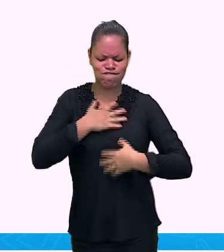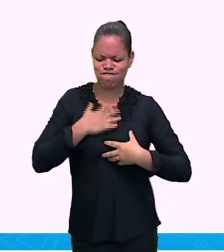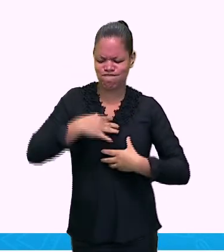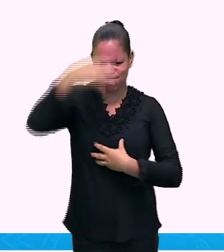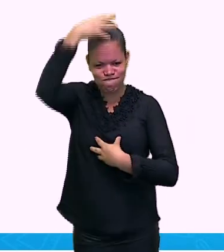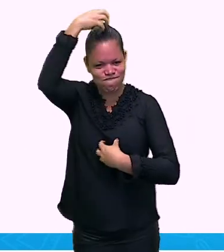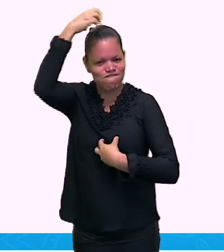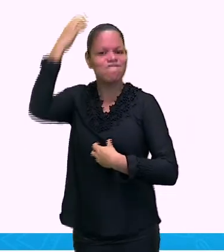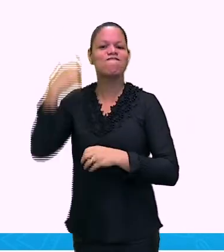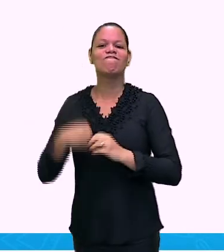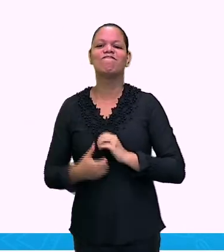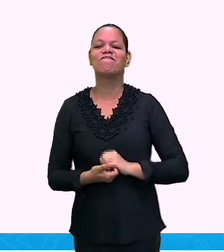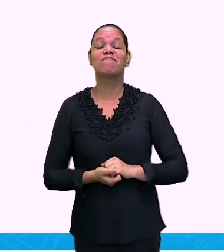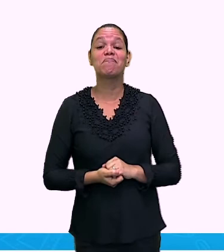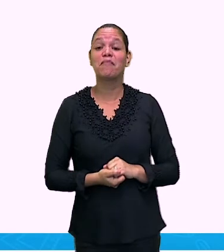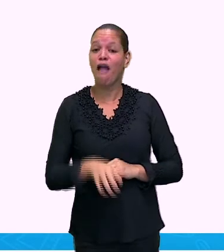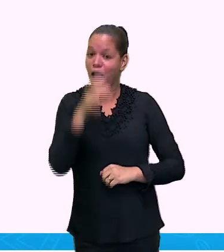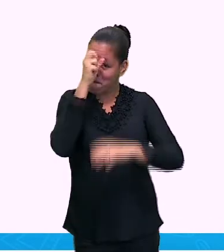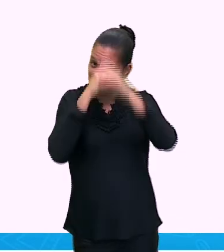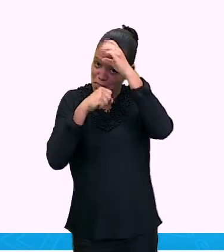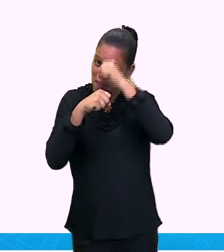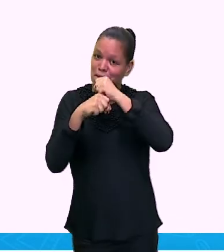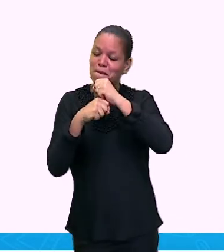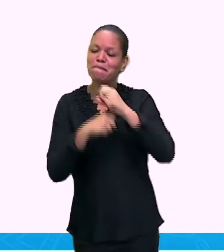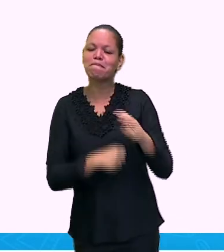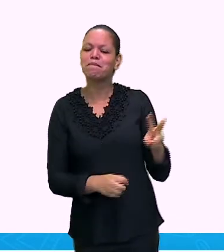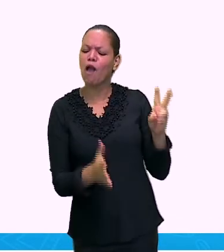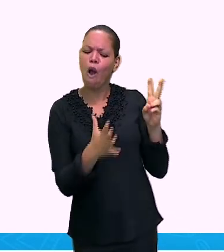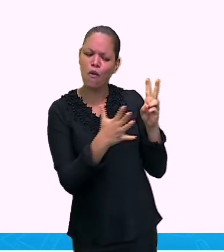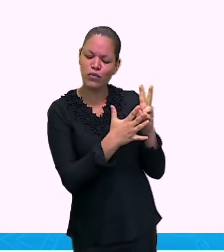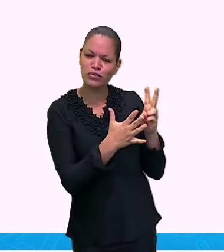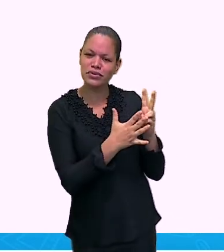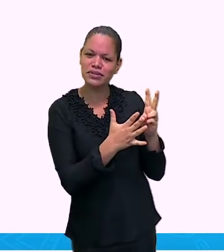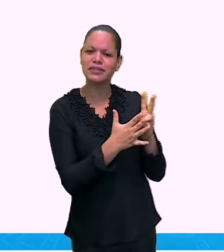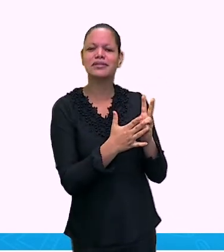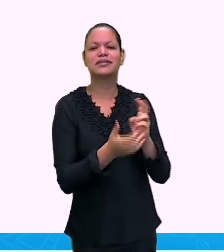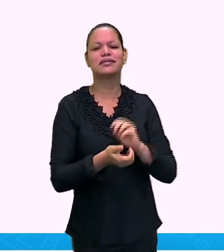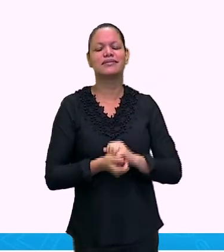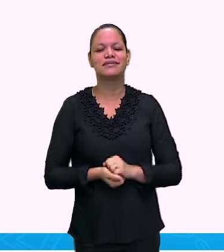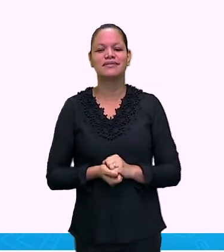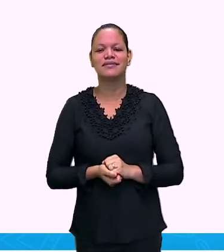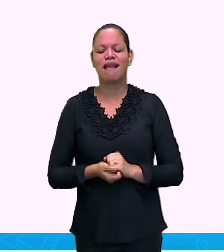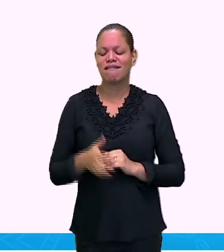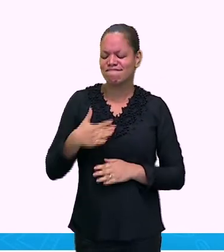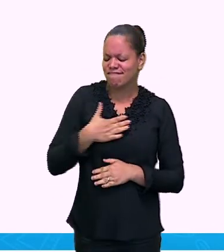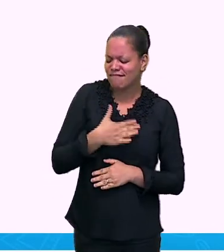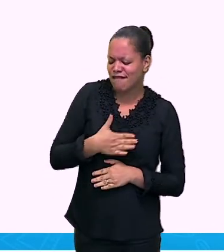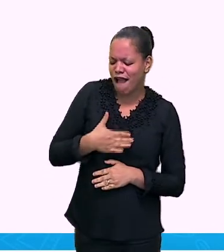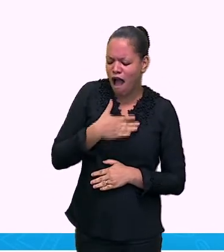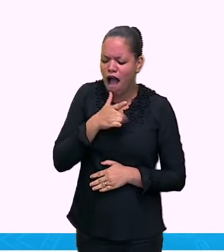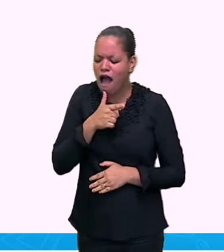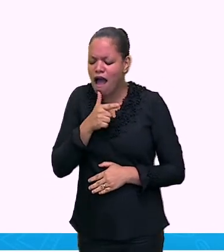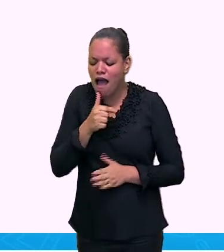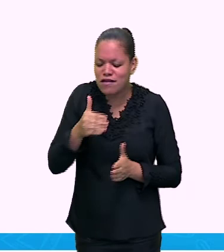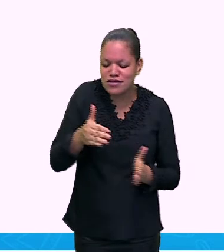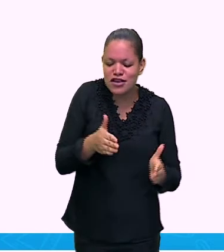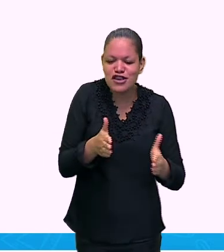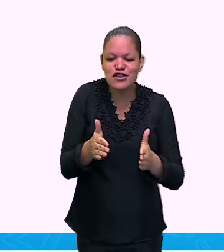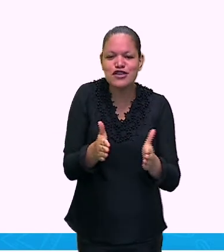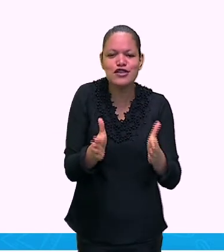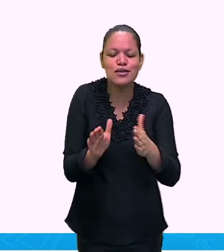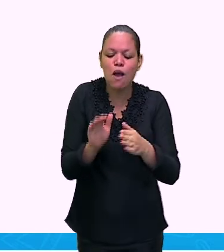Viu? Então, tomou banho, gosta de rio, de cachoeira, de se molhar, de se banhar,